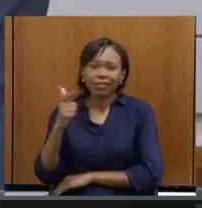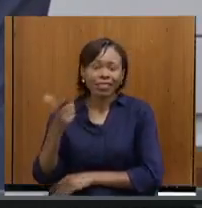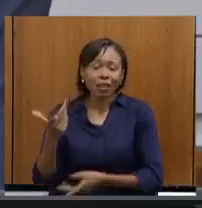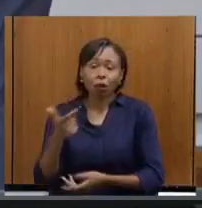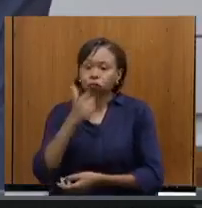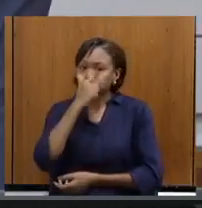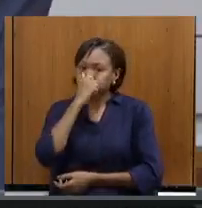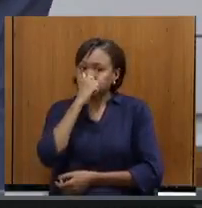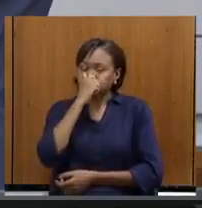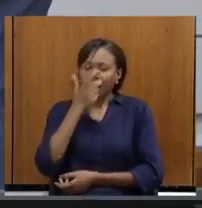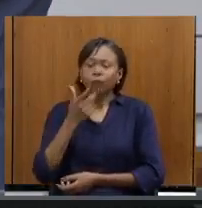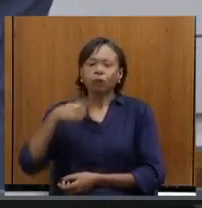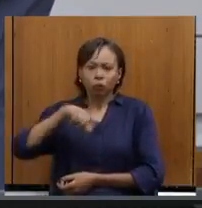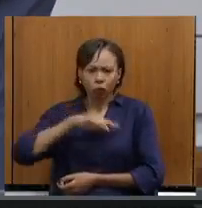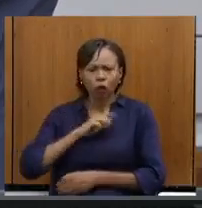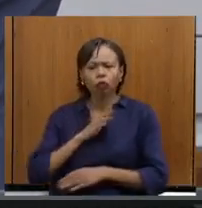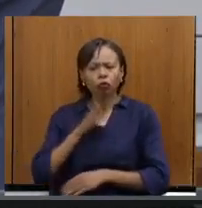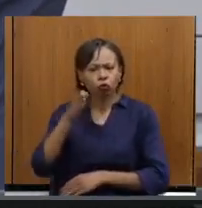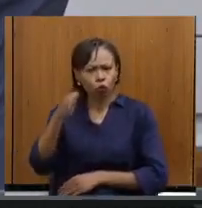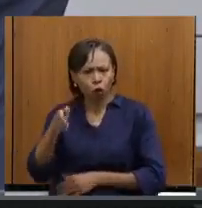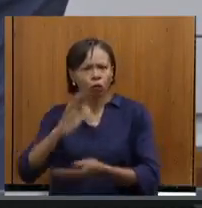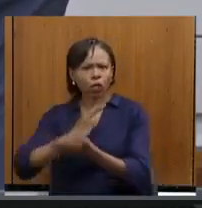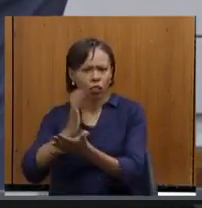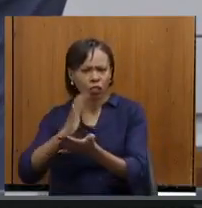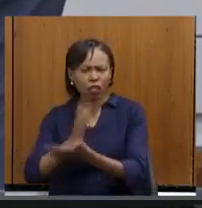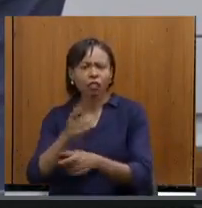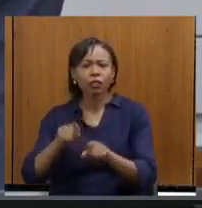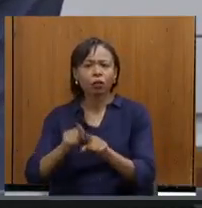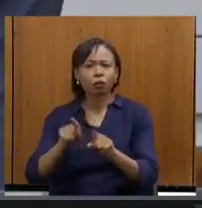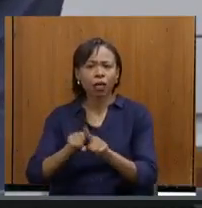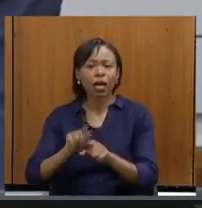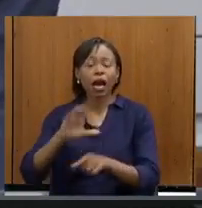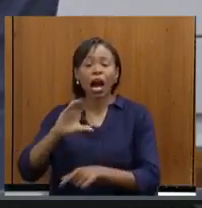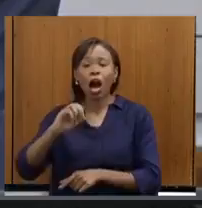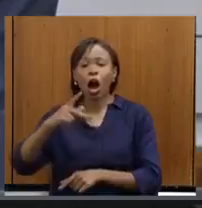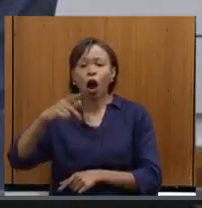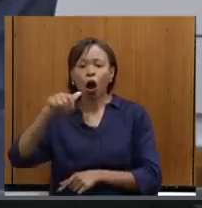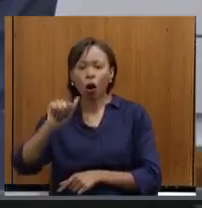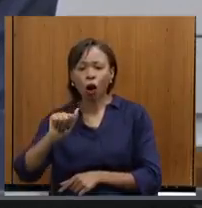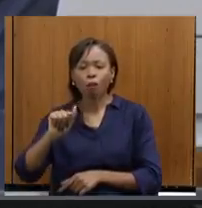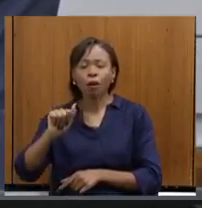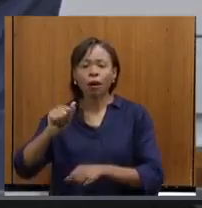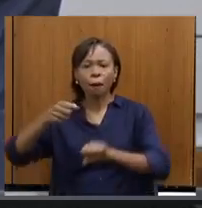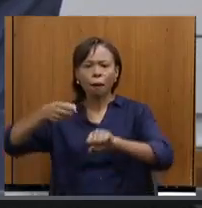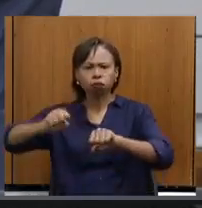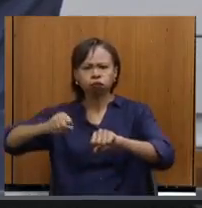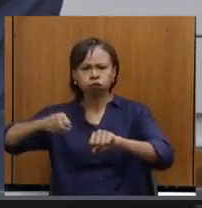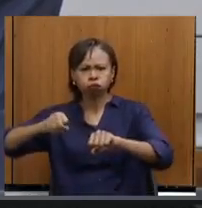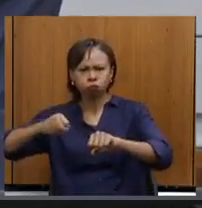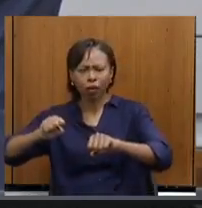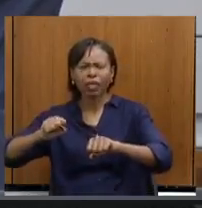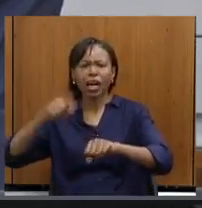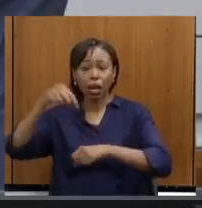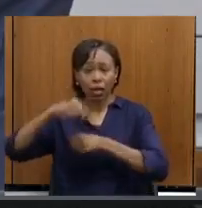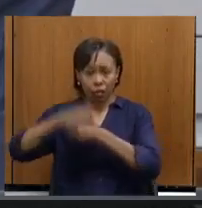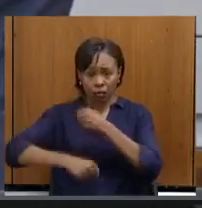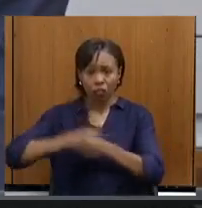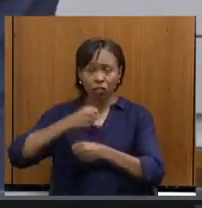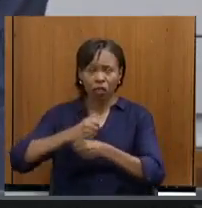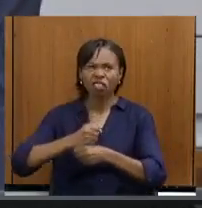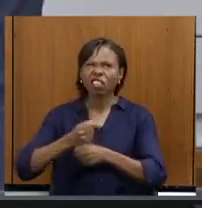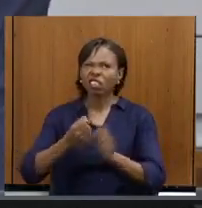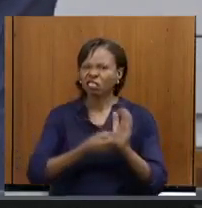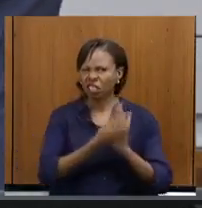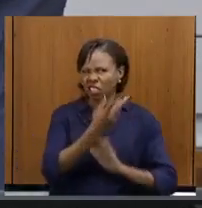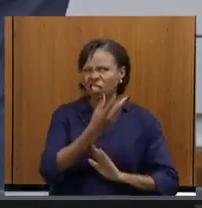tivemos em Araxá a Copa Motonbike também esse ano, acontece todos os anos, não aconteceu